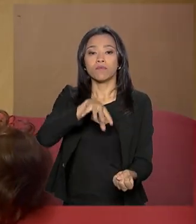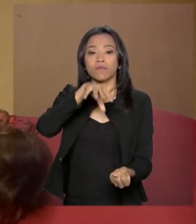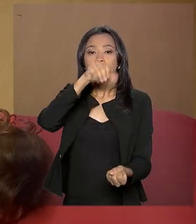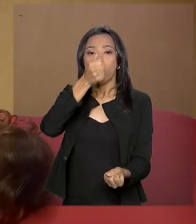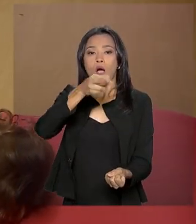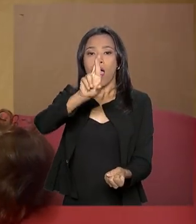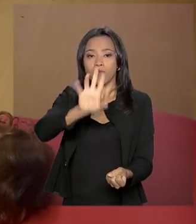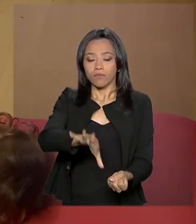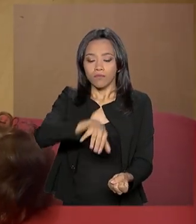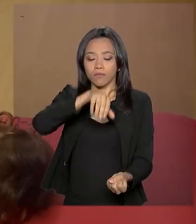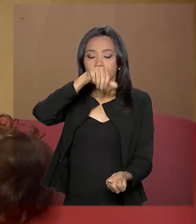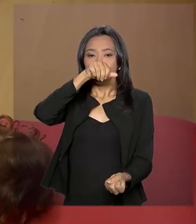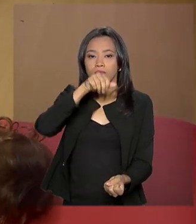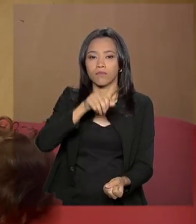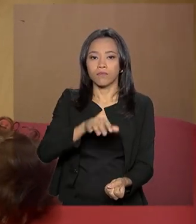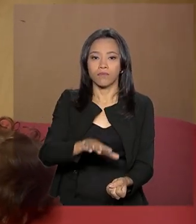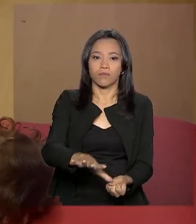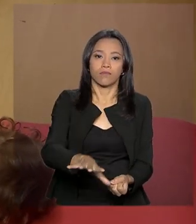calmamente.